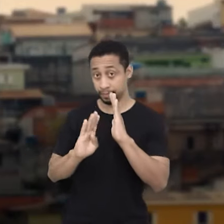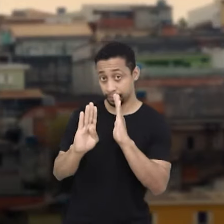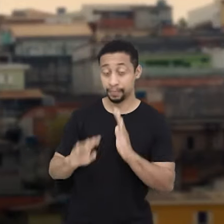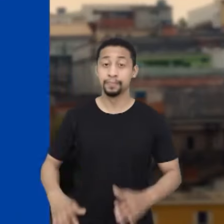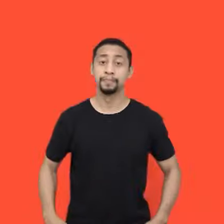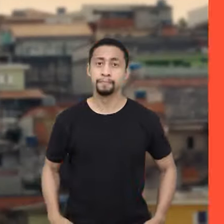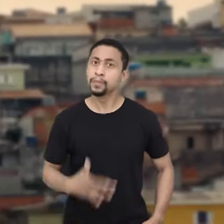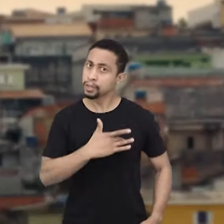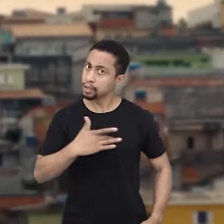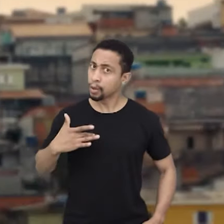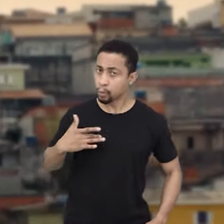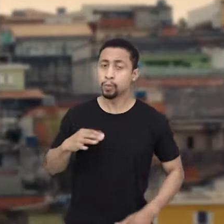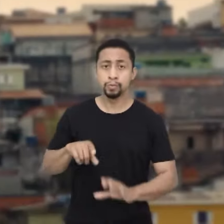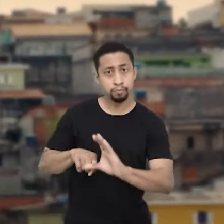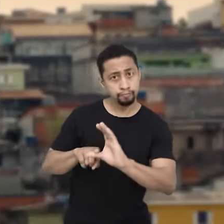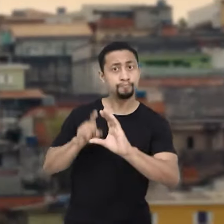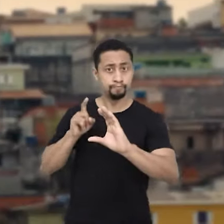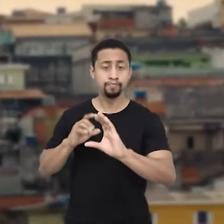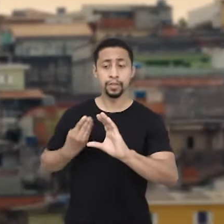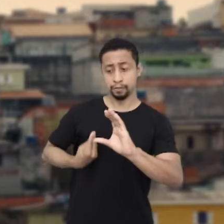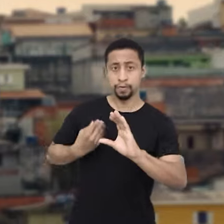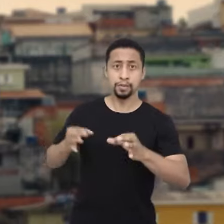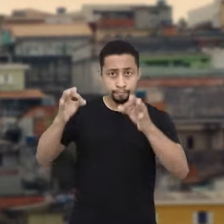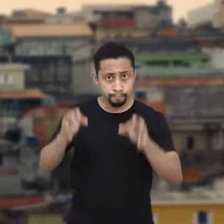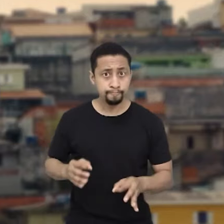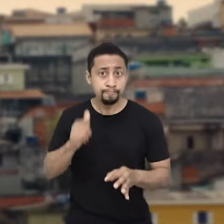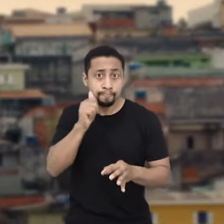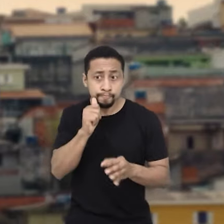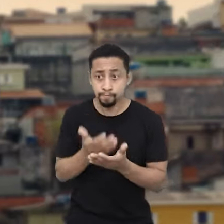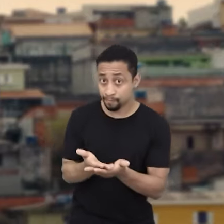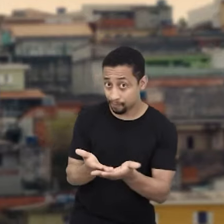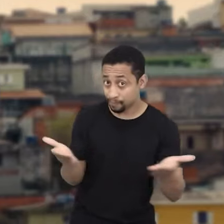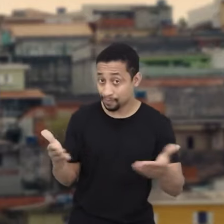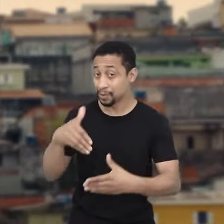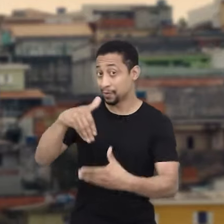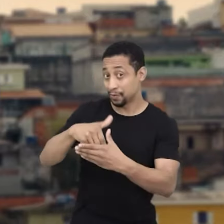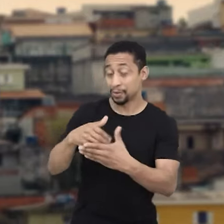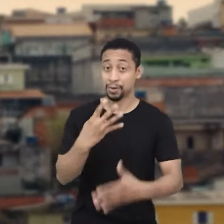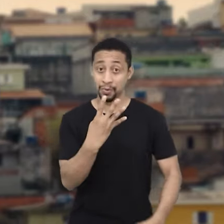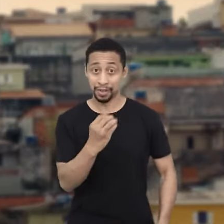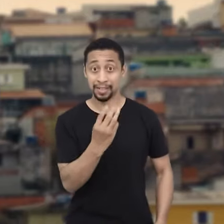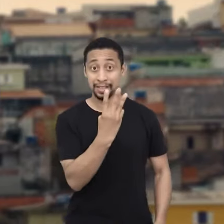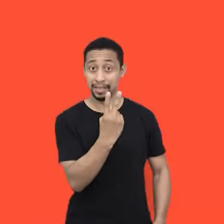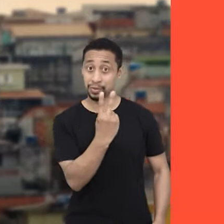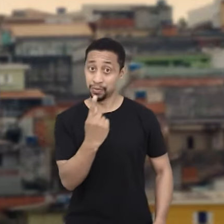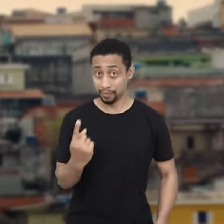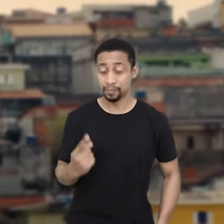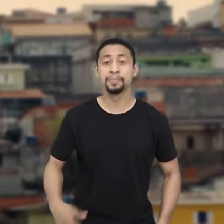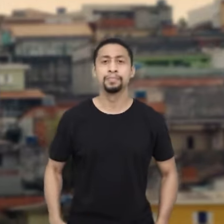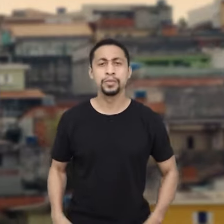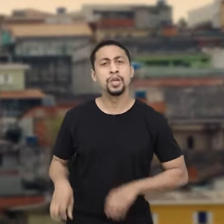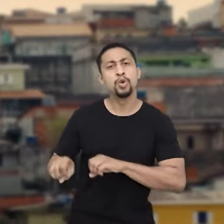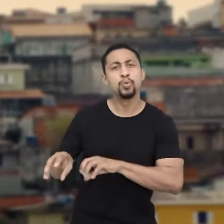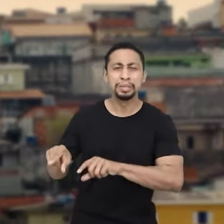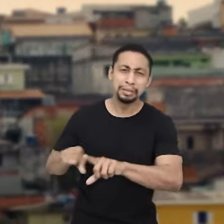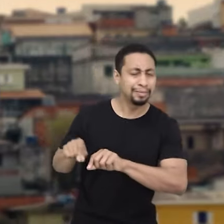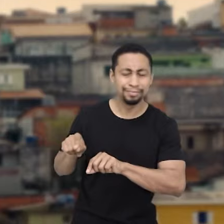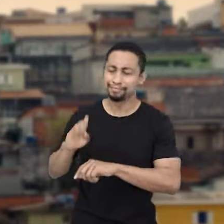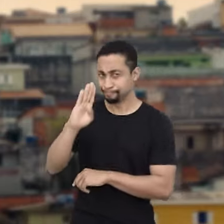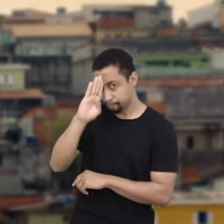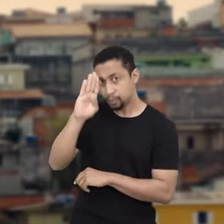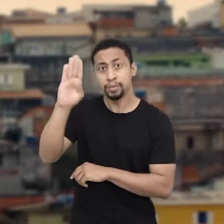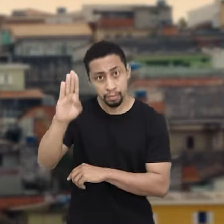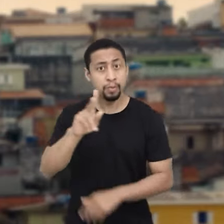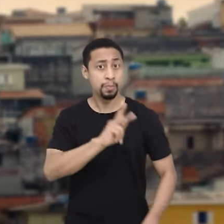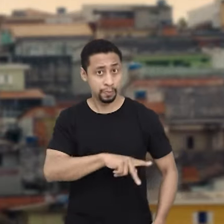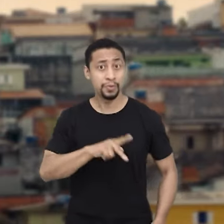do PSB. Por saúde, autonomia e dignidade para todas nós, vote Lari Agostini, 40, 3, 2, 1. Comigo a educação não é opção, é